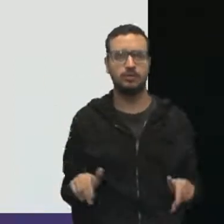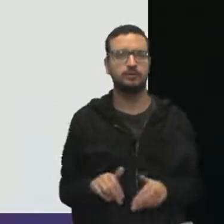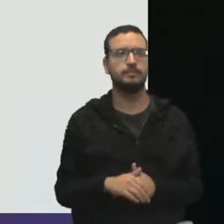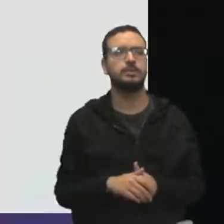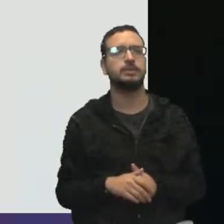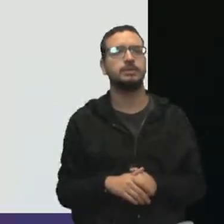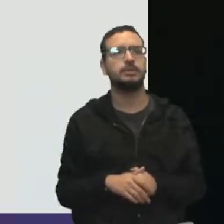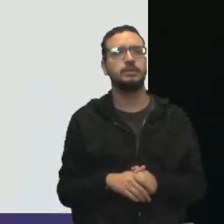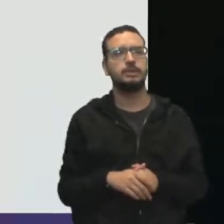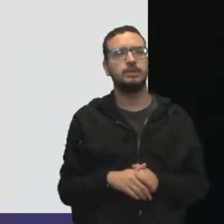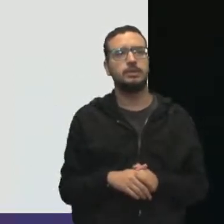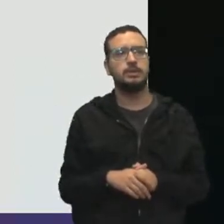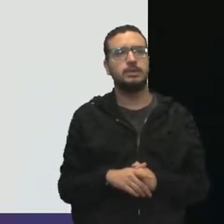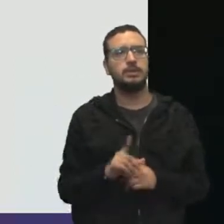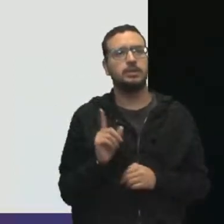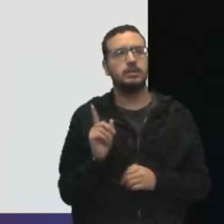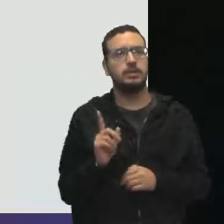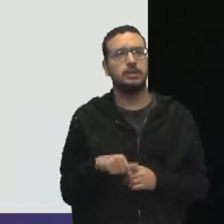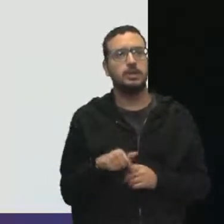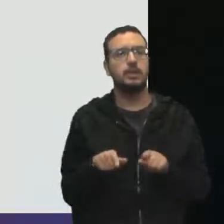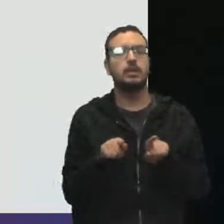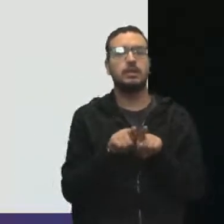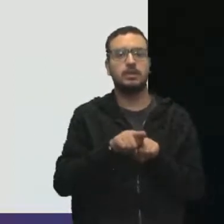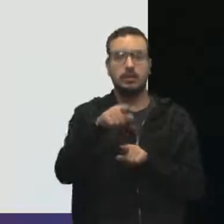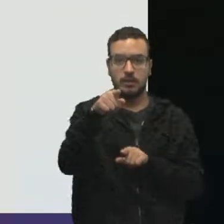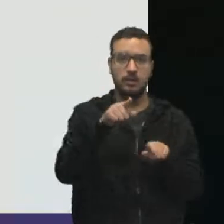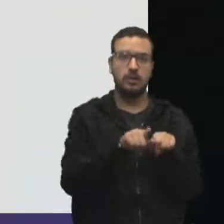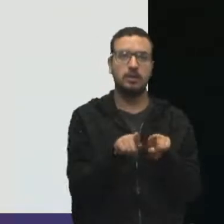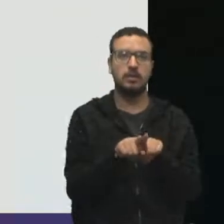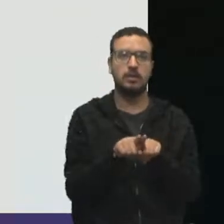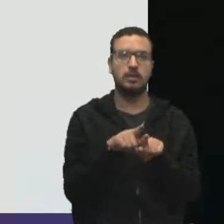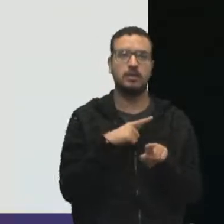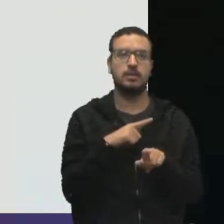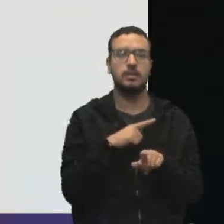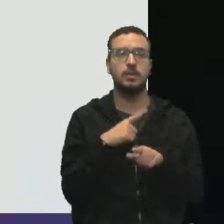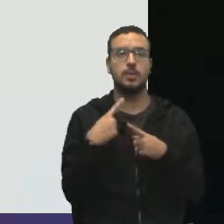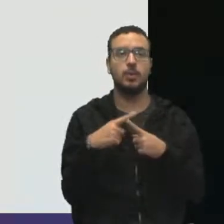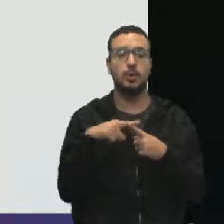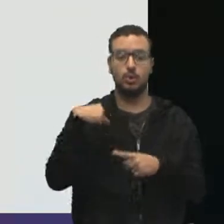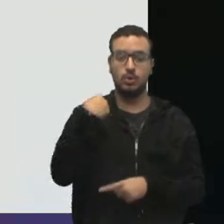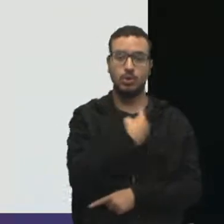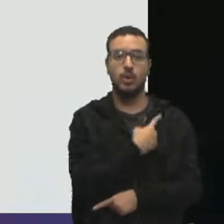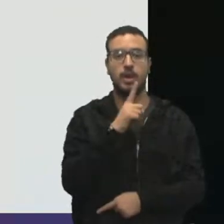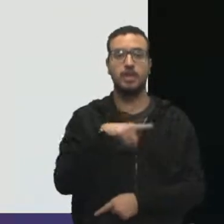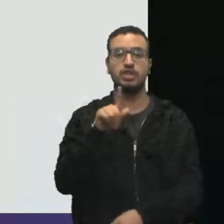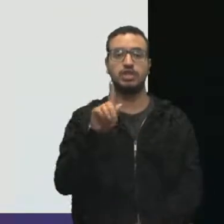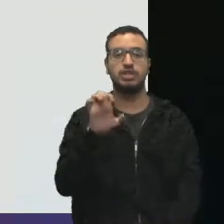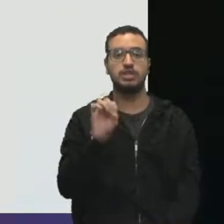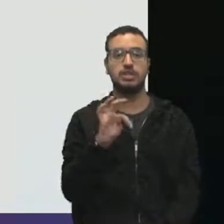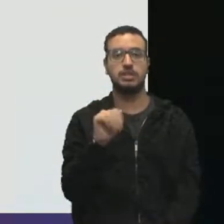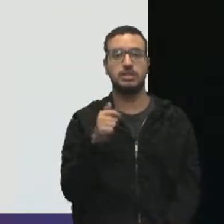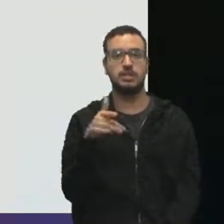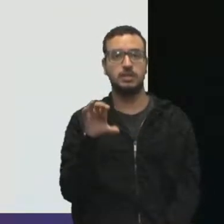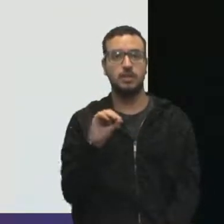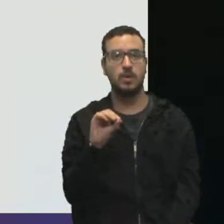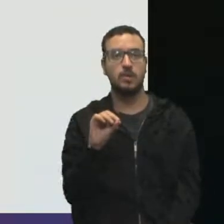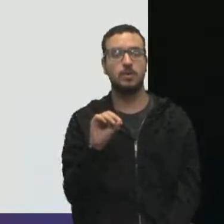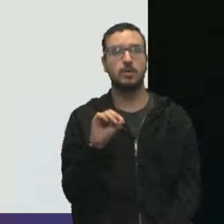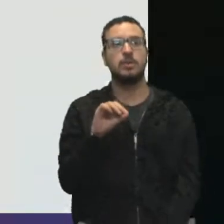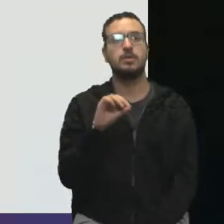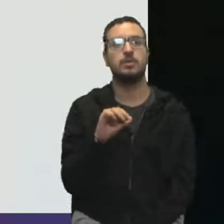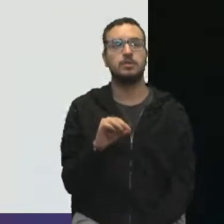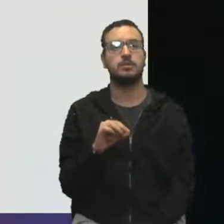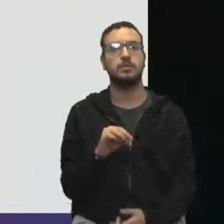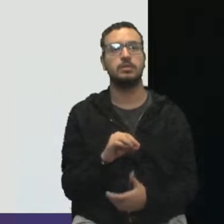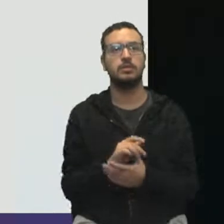Elas, basicamente, são comuns também a você. Por quê? Porque nós que somos da área de gestão, a gente acaba desenvolvendo essas